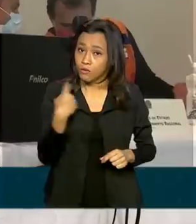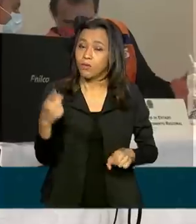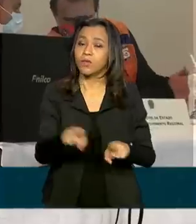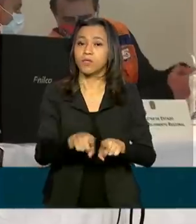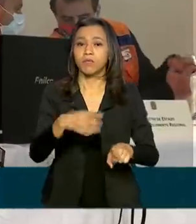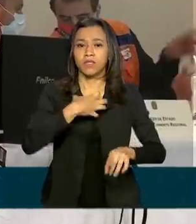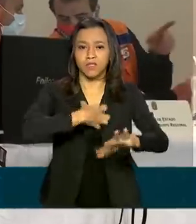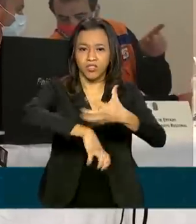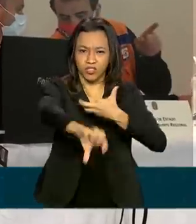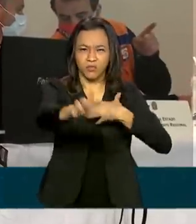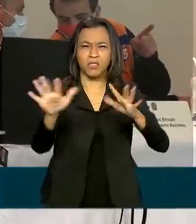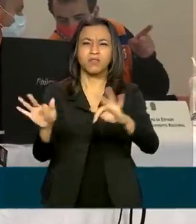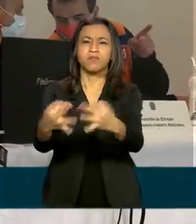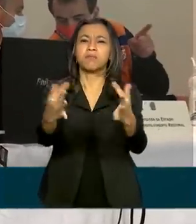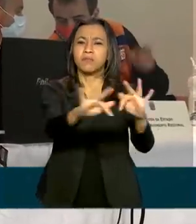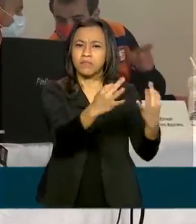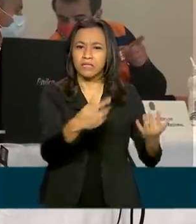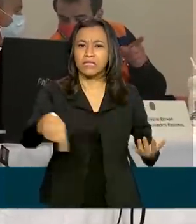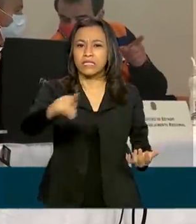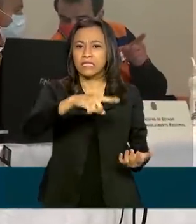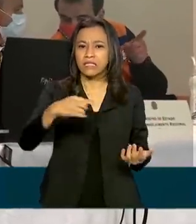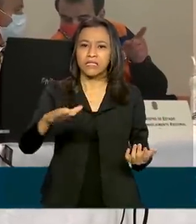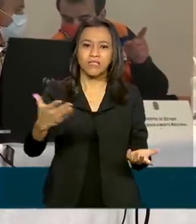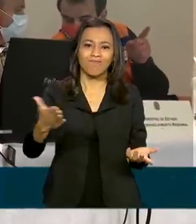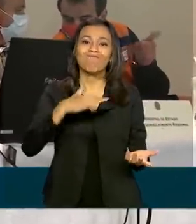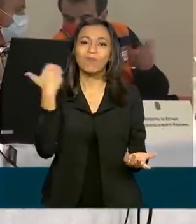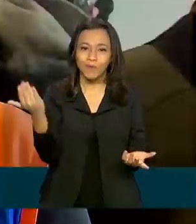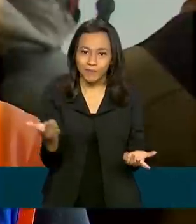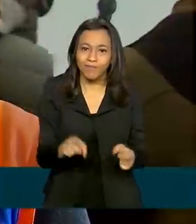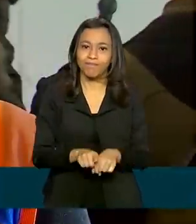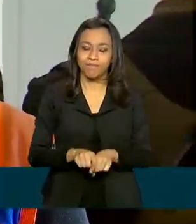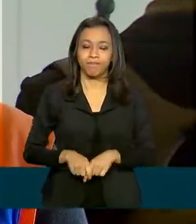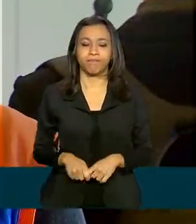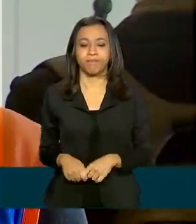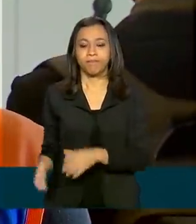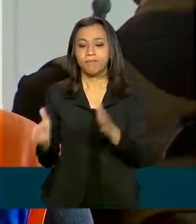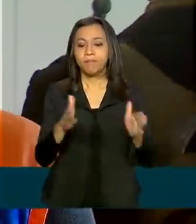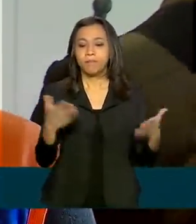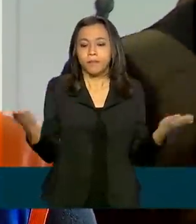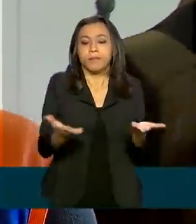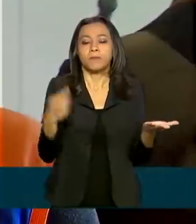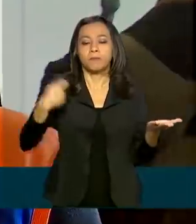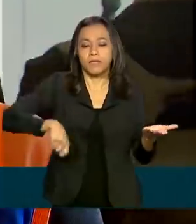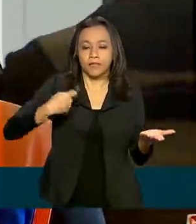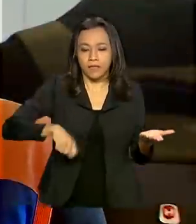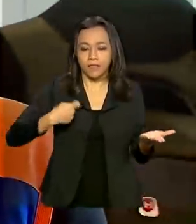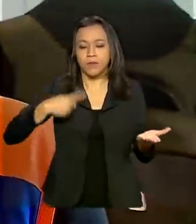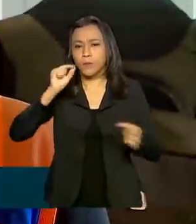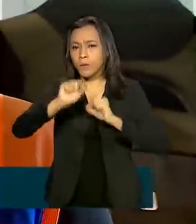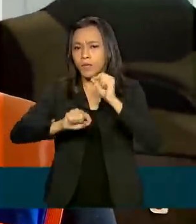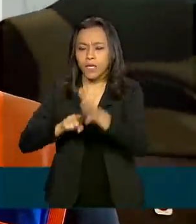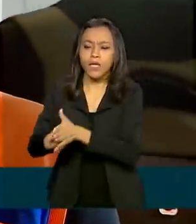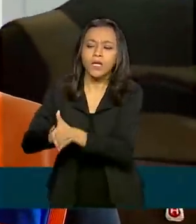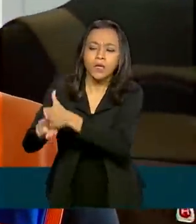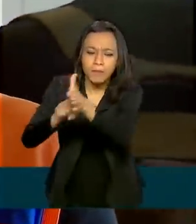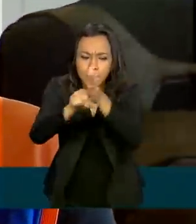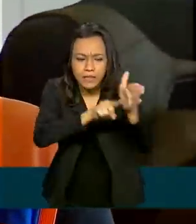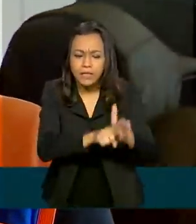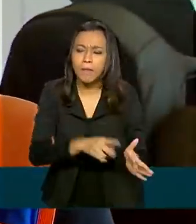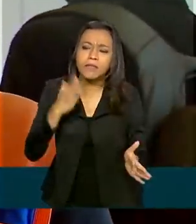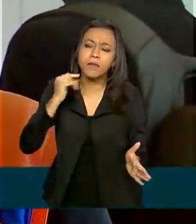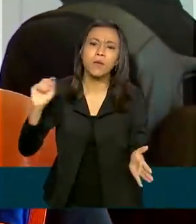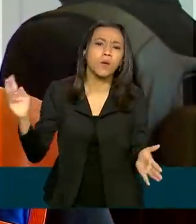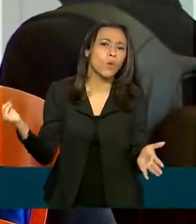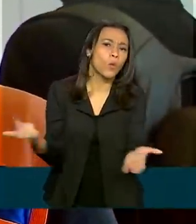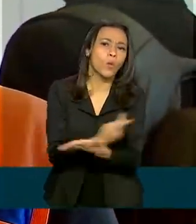daqueles que perderam as suas vidas. Precisa agora fazer um rápido levantamento de danos para que a gente